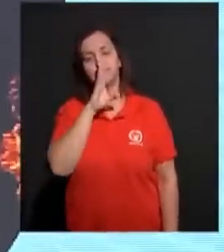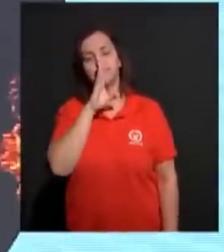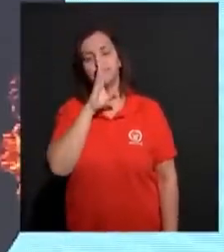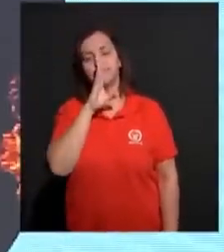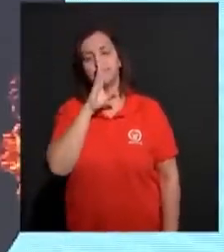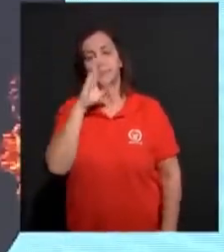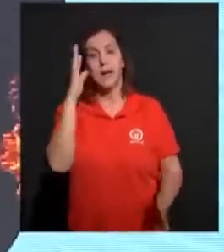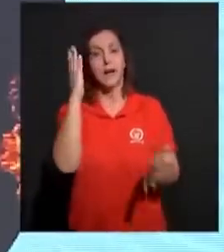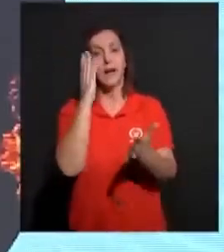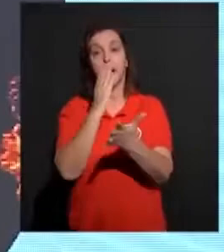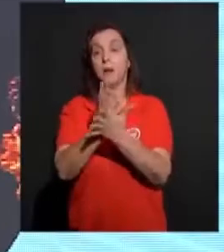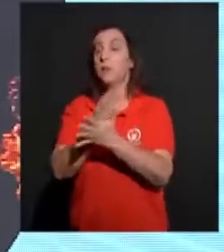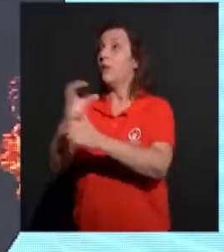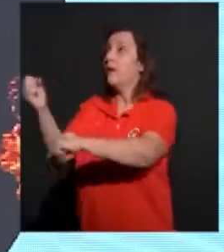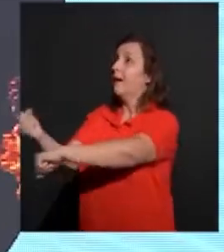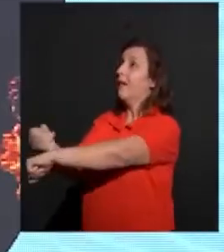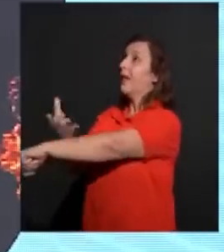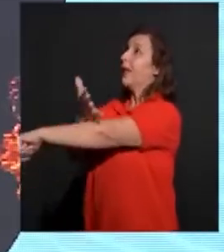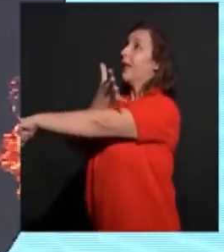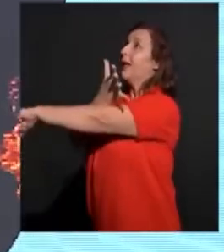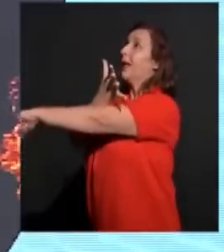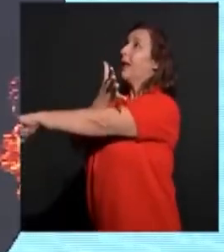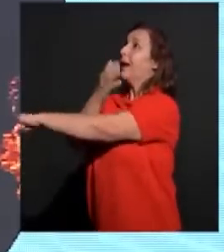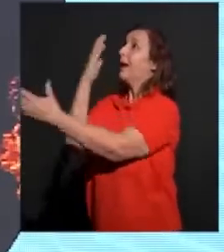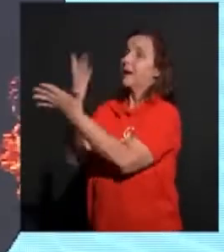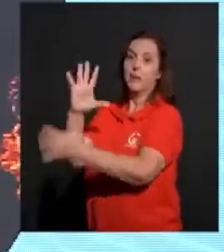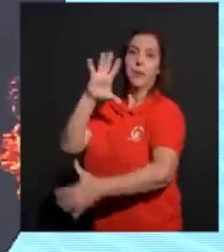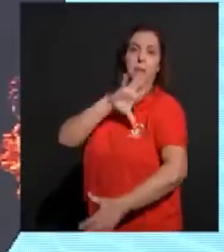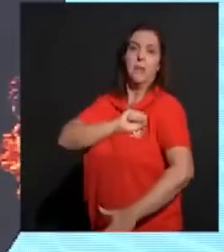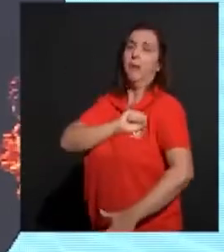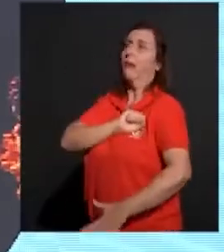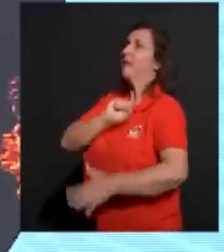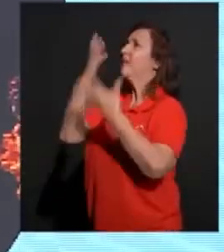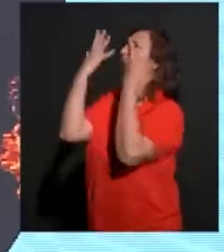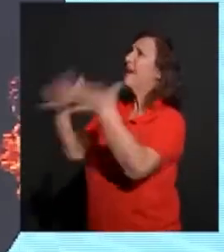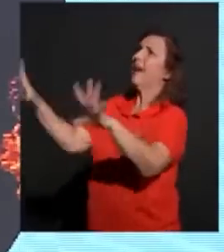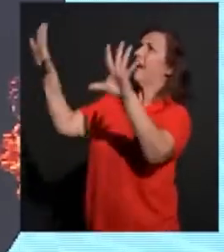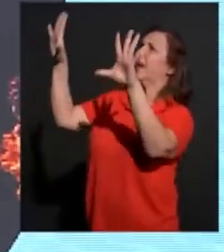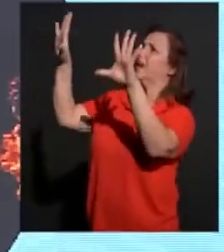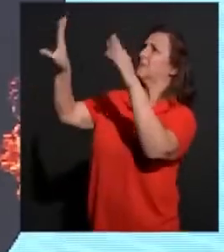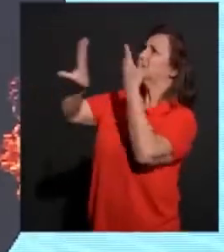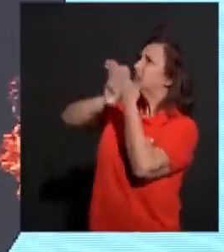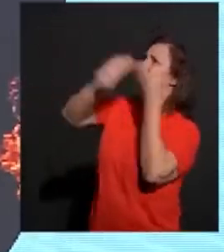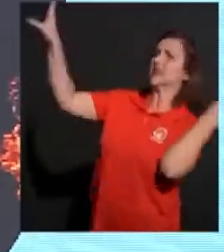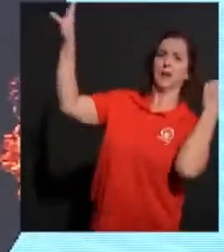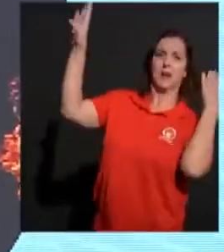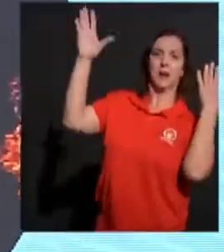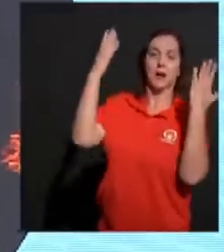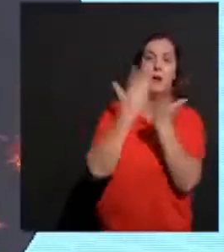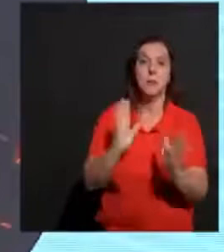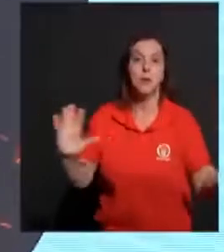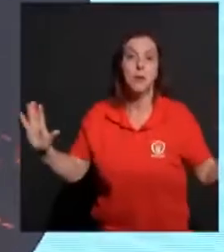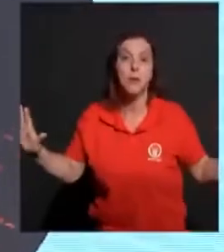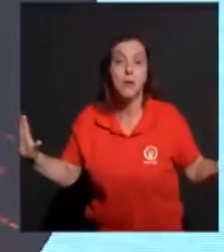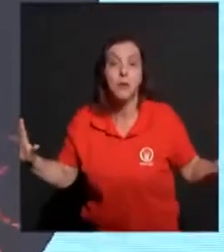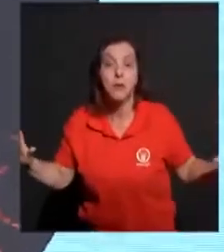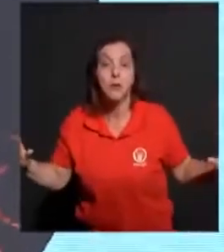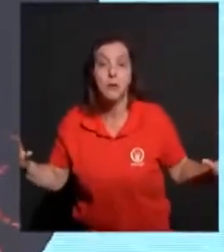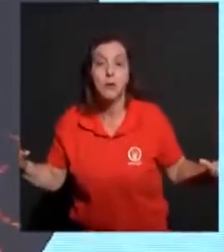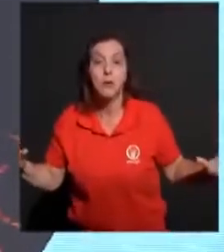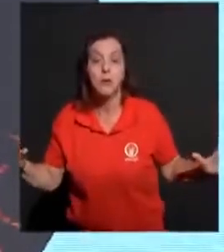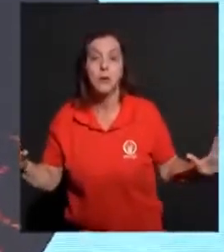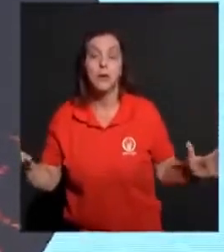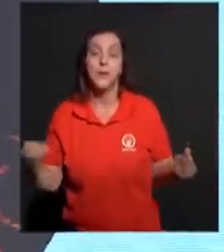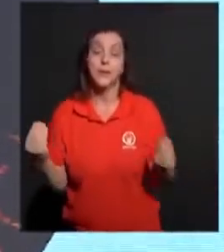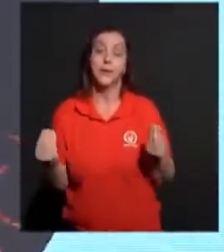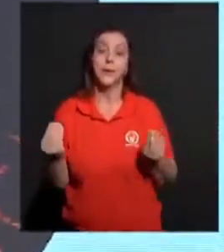Acabou o romantismo. Acabou o amor. Acabou o desejo. Acabou a motivação. Acabou. Não tem mais.